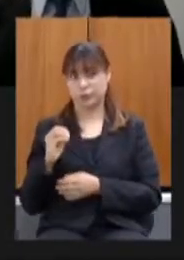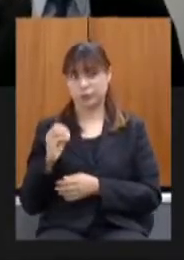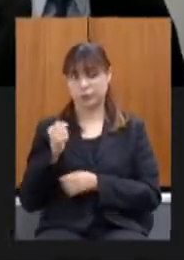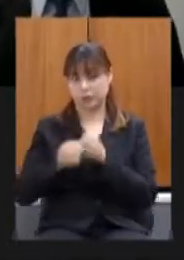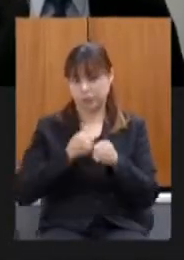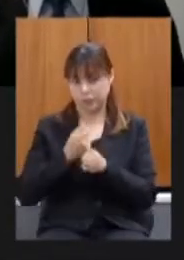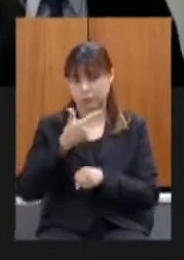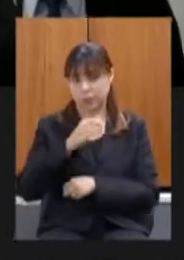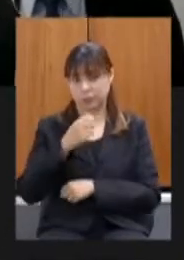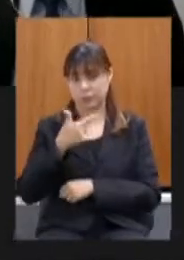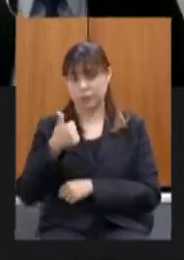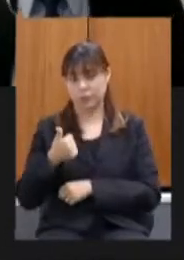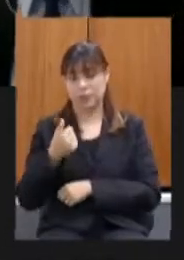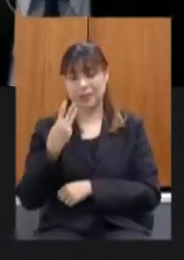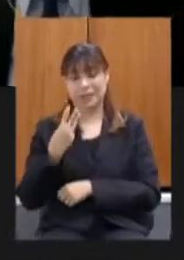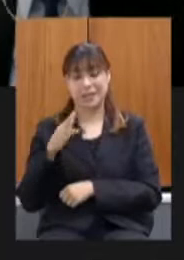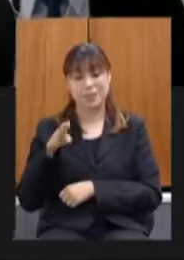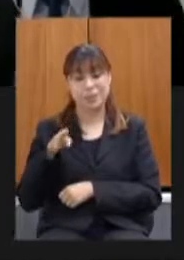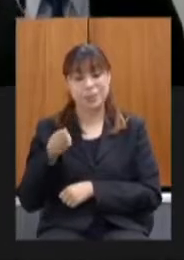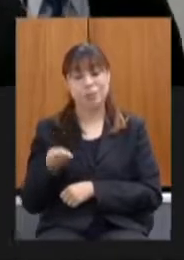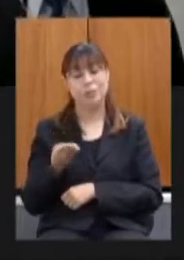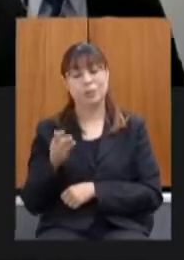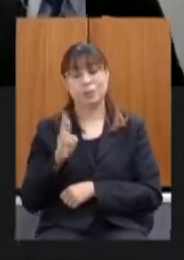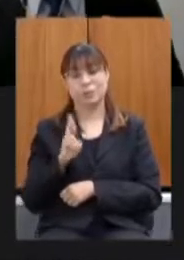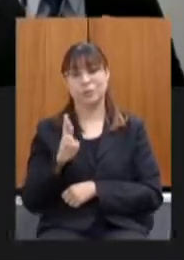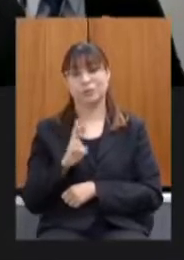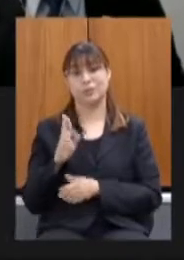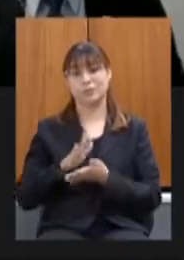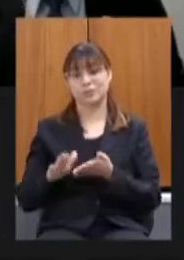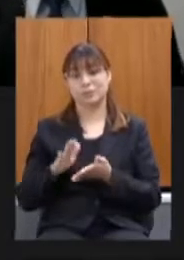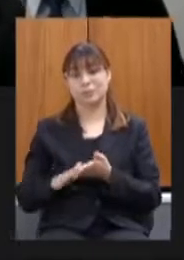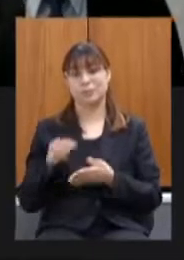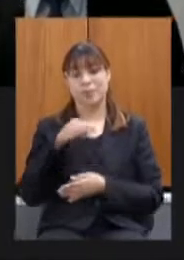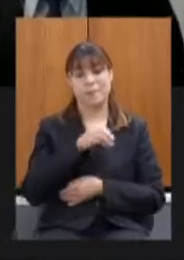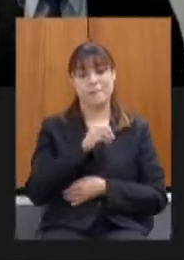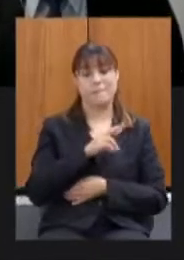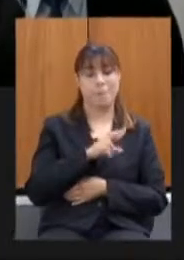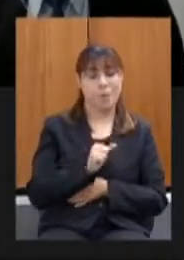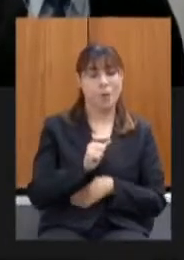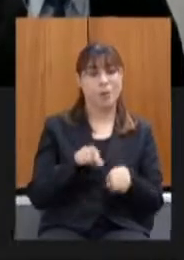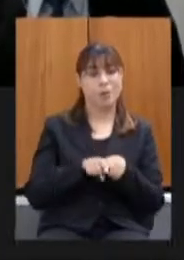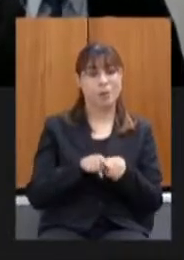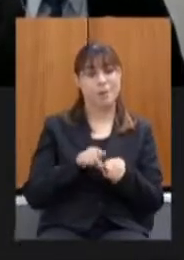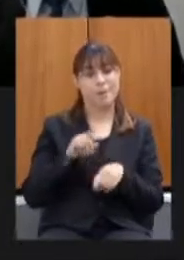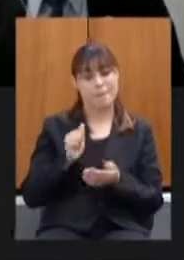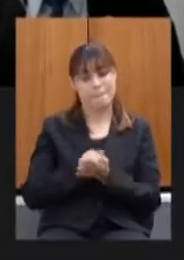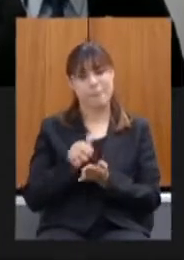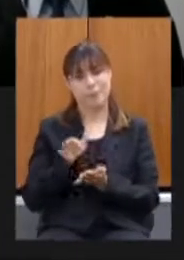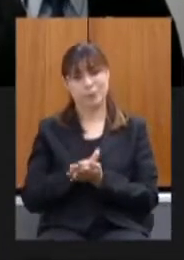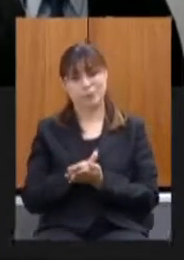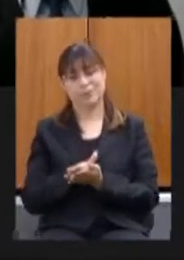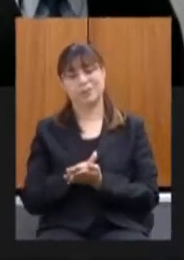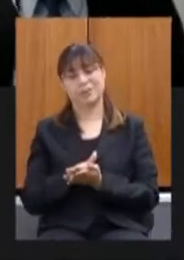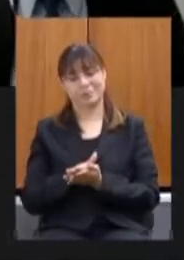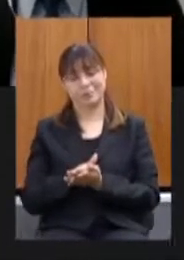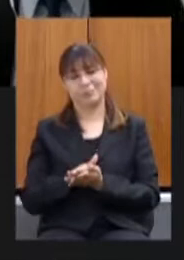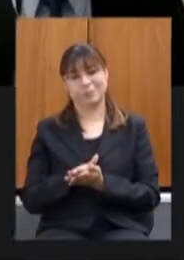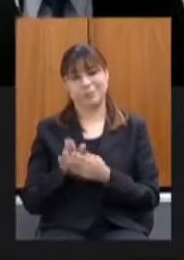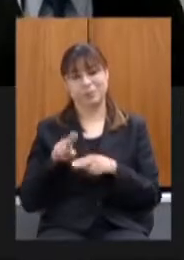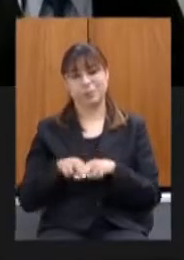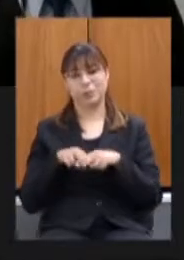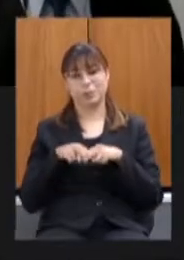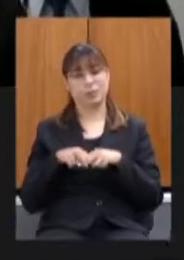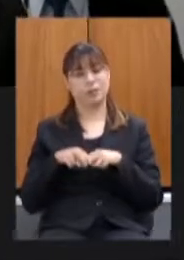os 6 bilhões de reais de custo financeiro de mora e multa em função da inadimplência